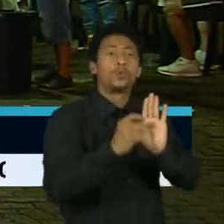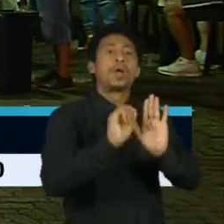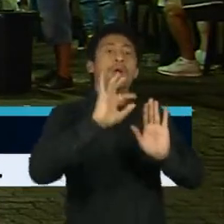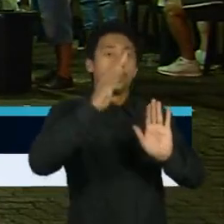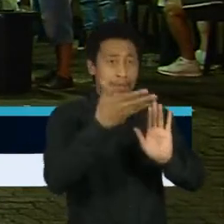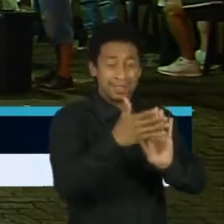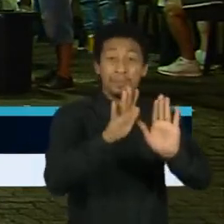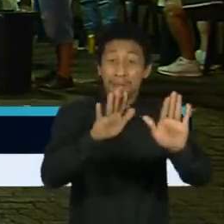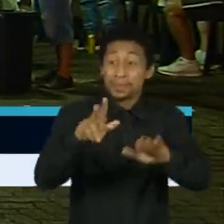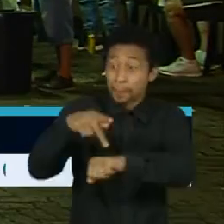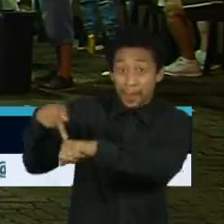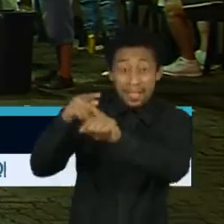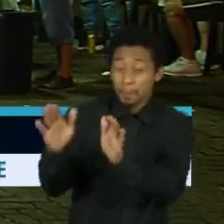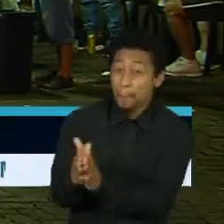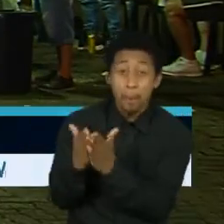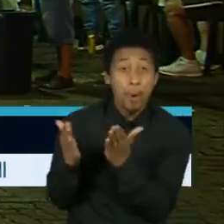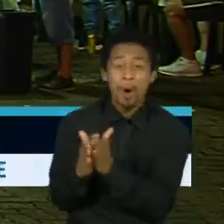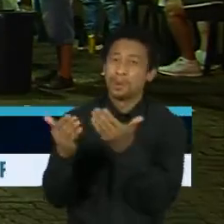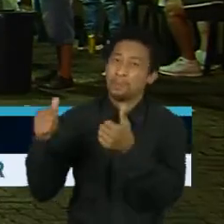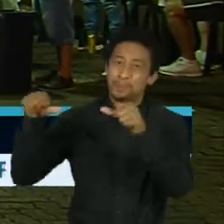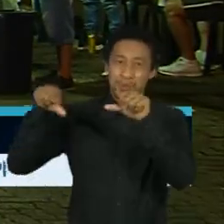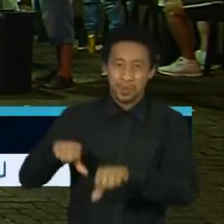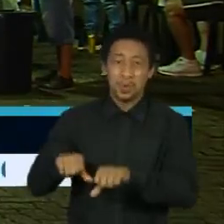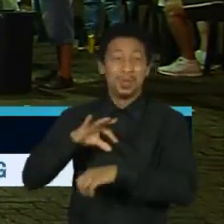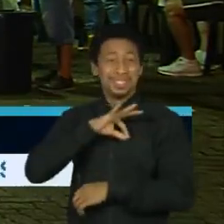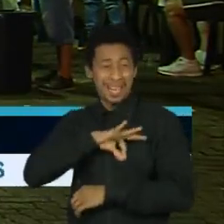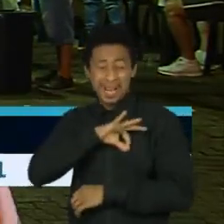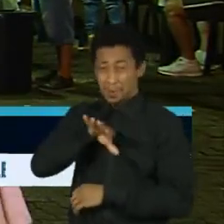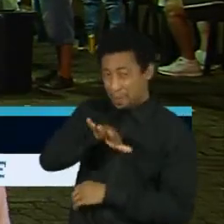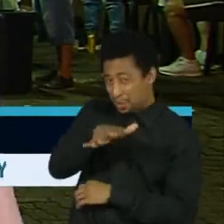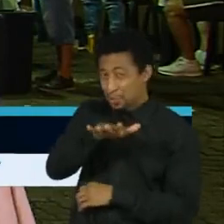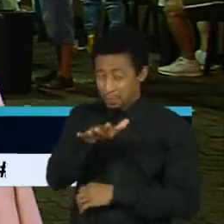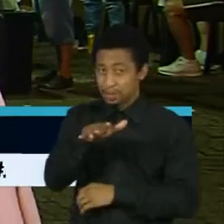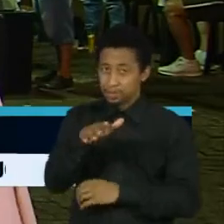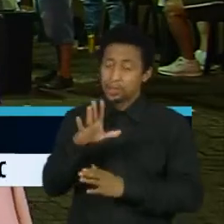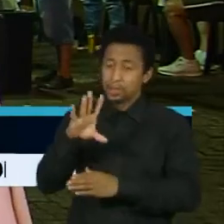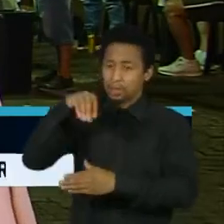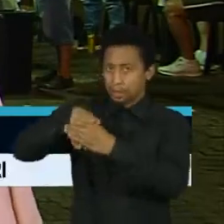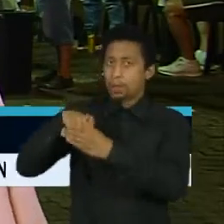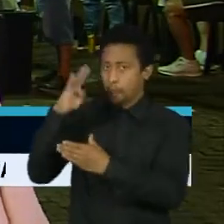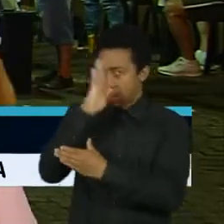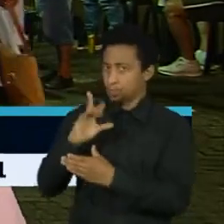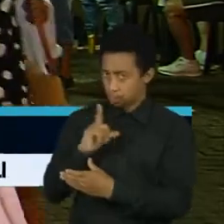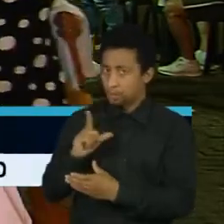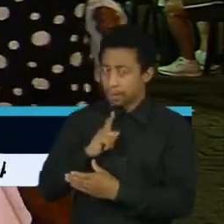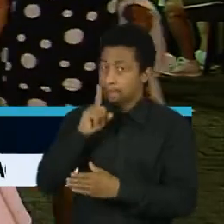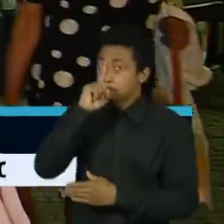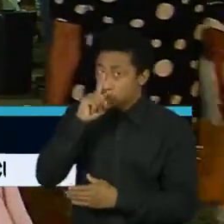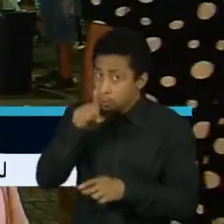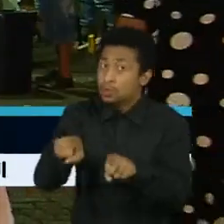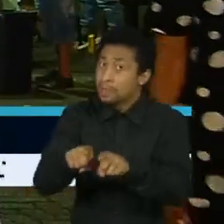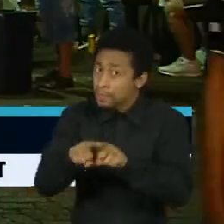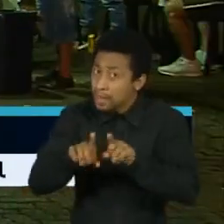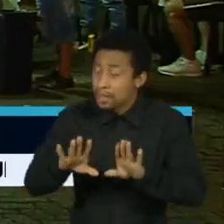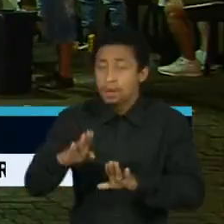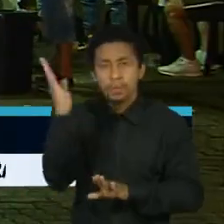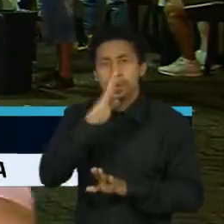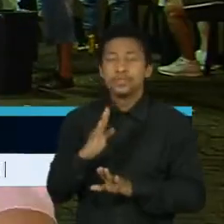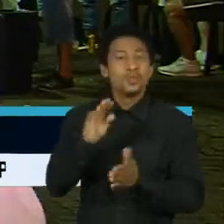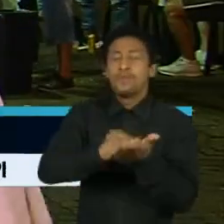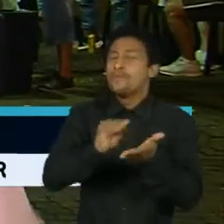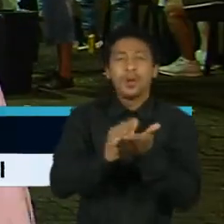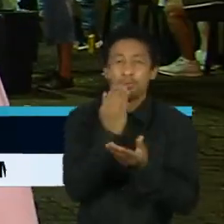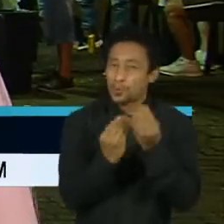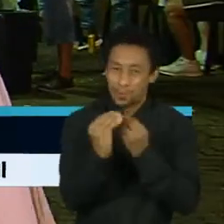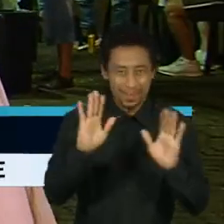maiores desafios, os de renda média, como o Brasil, também estão em risco. Aqui não faltam alimentos. O problema